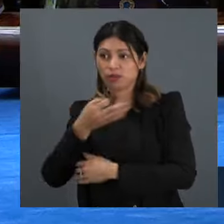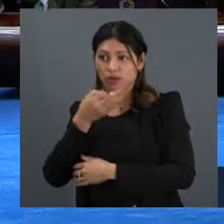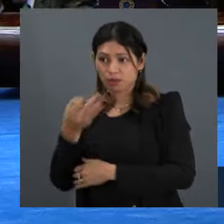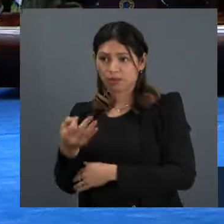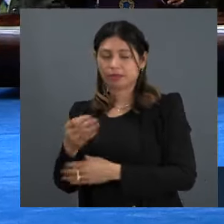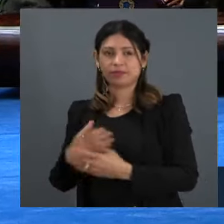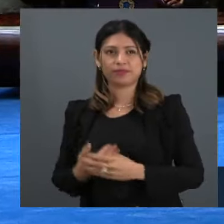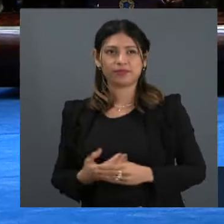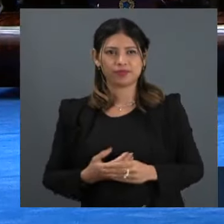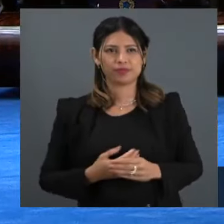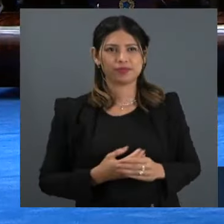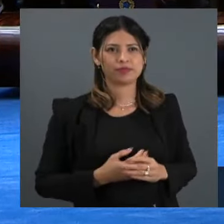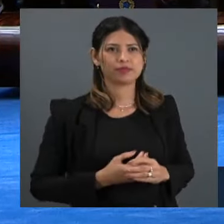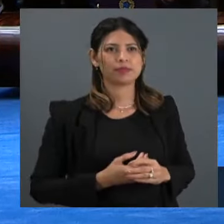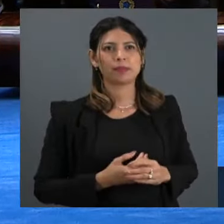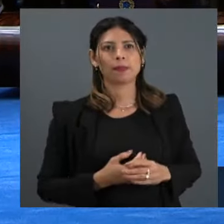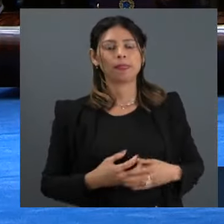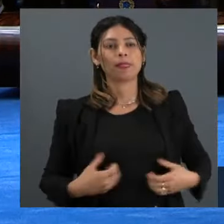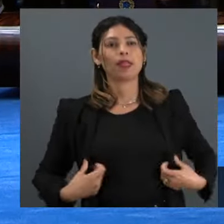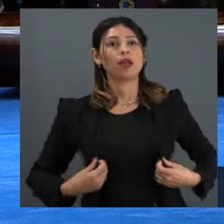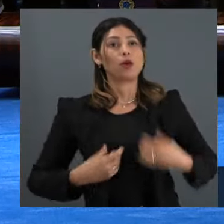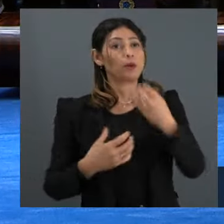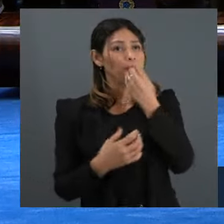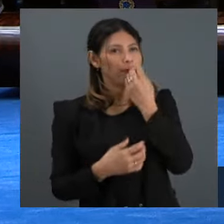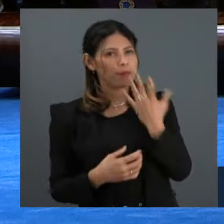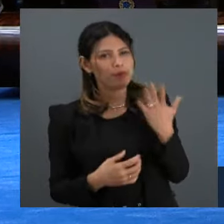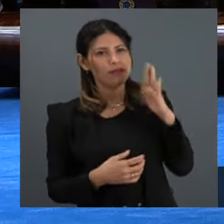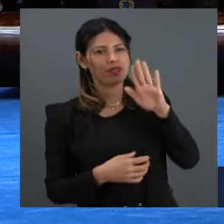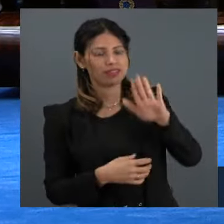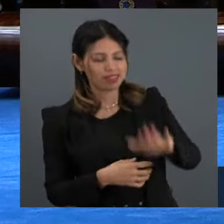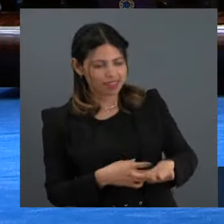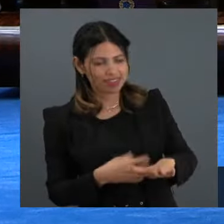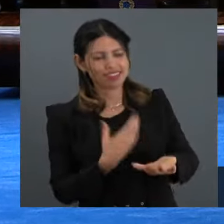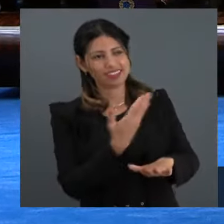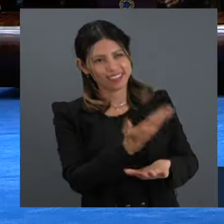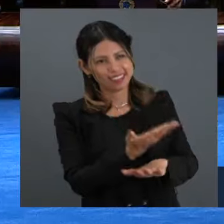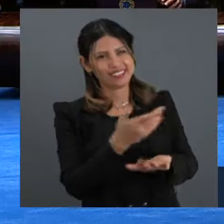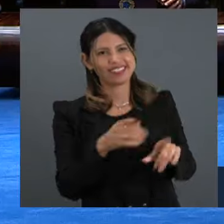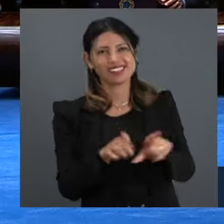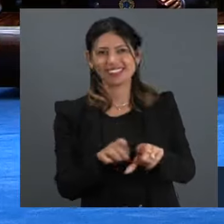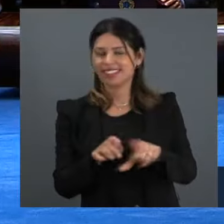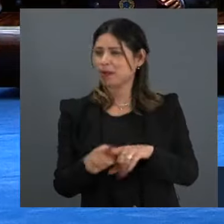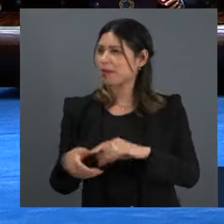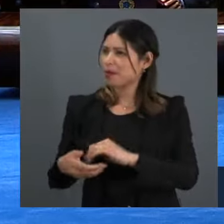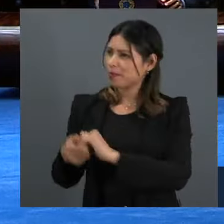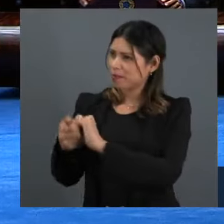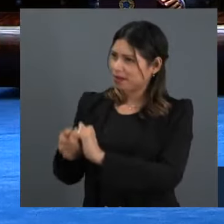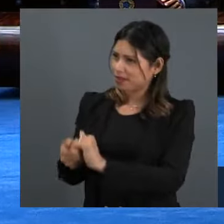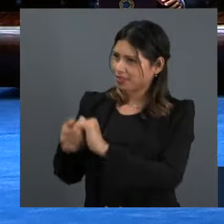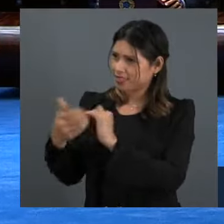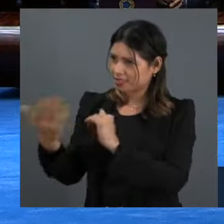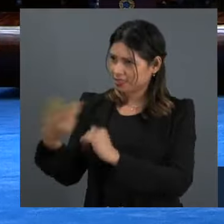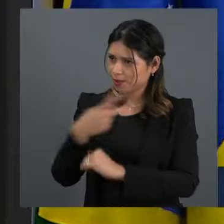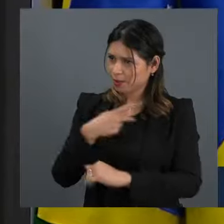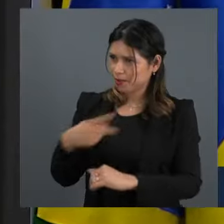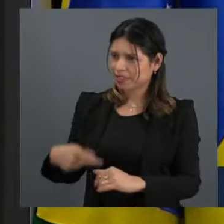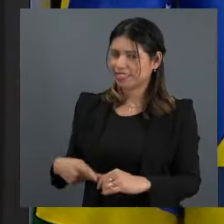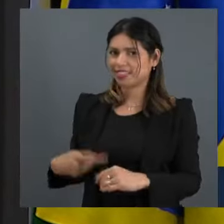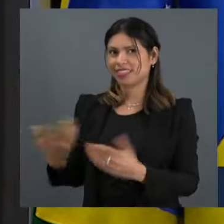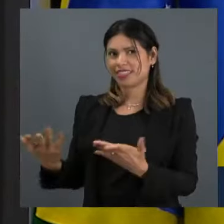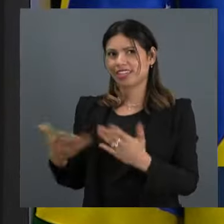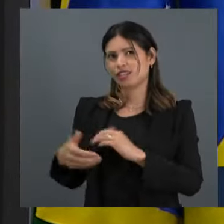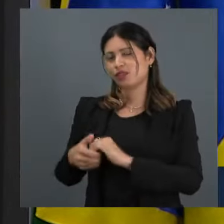Boa tarde, senhor presidente, meu querido amigo senador veneziano Vital do Rego, senhoras senadoras, senhores senadores, cumprimentando